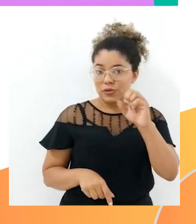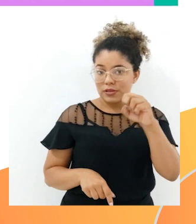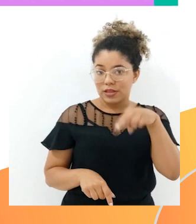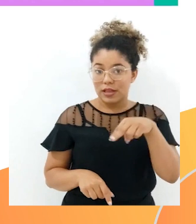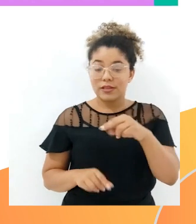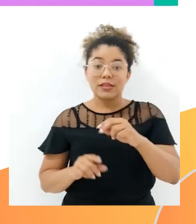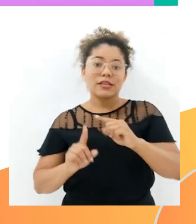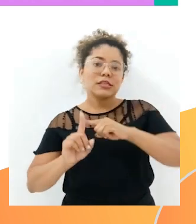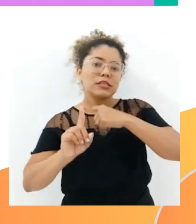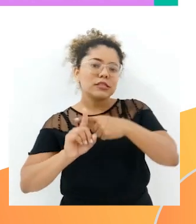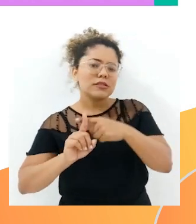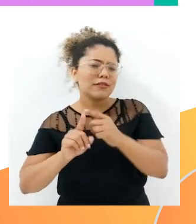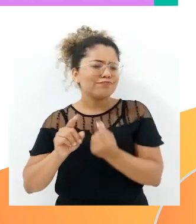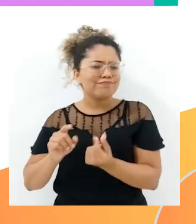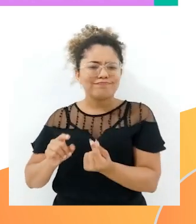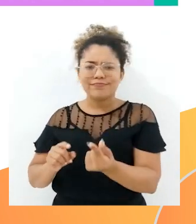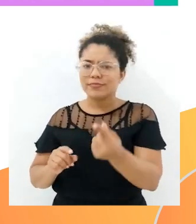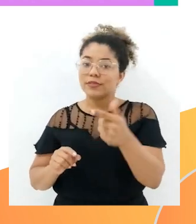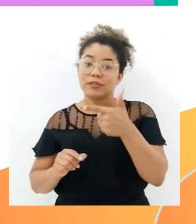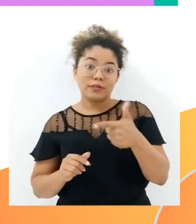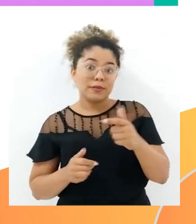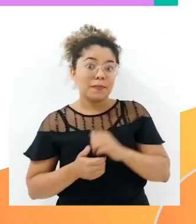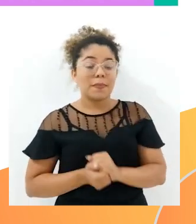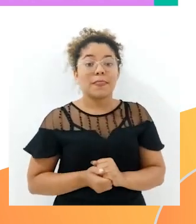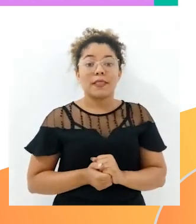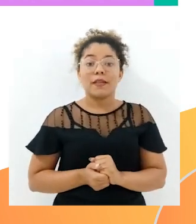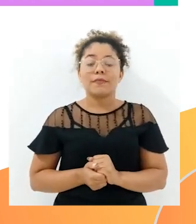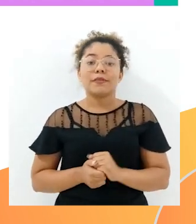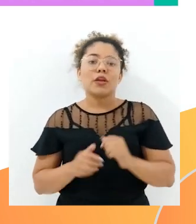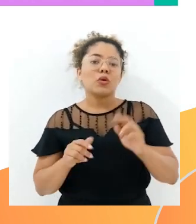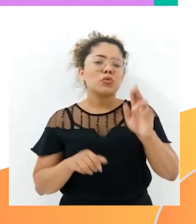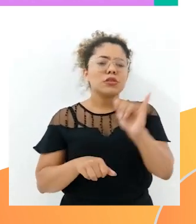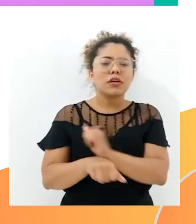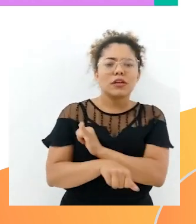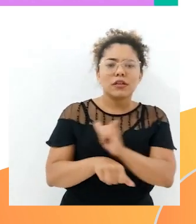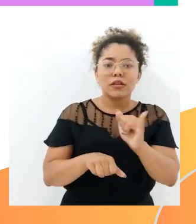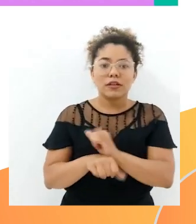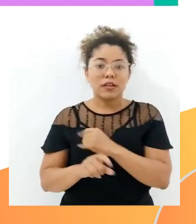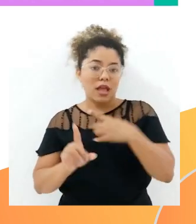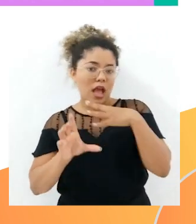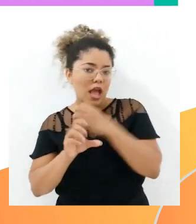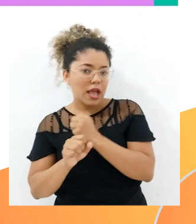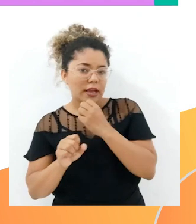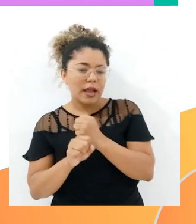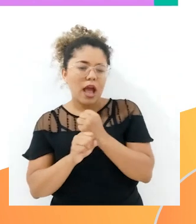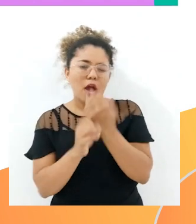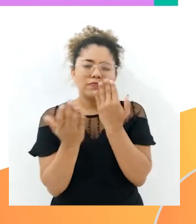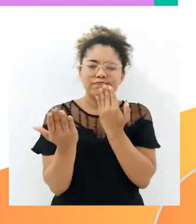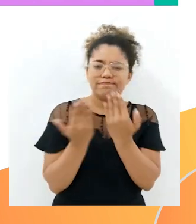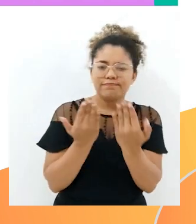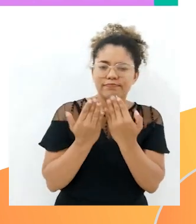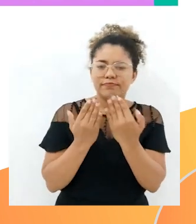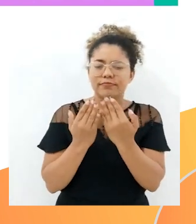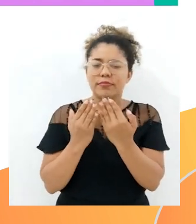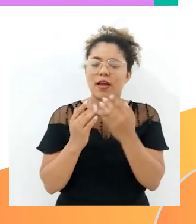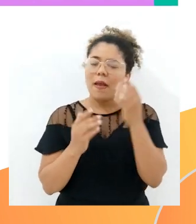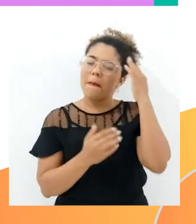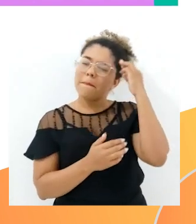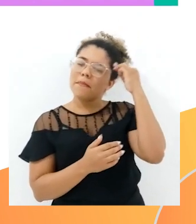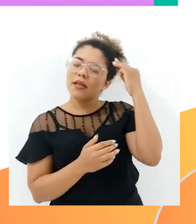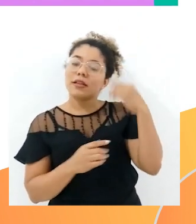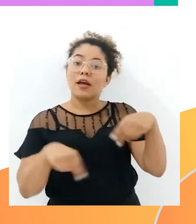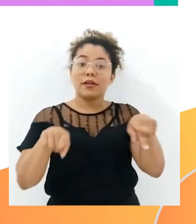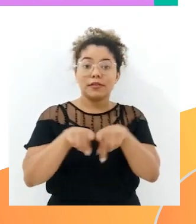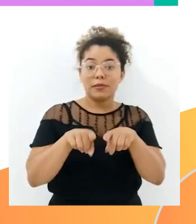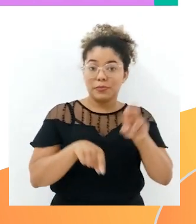decimal seja finita, utilizando estratégias diversas como cálculo por estimativa, cálculo mental e